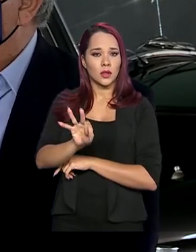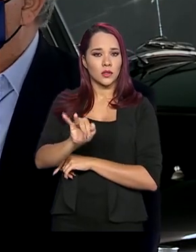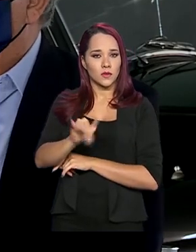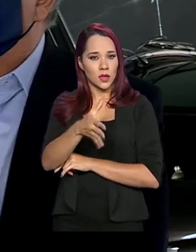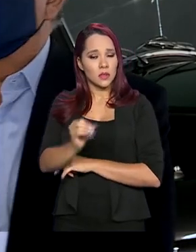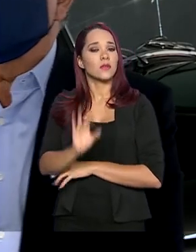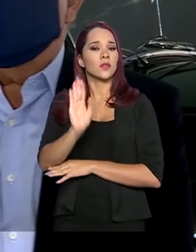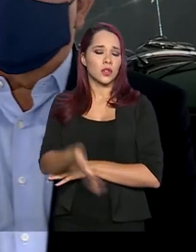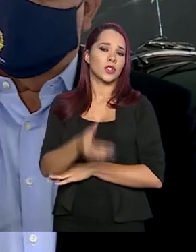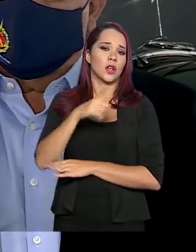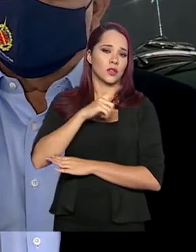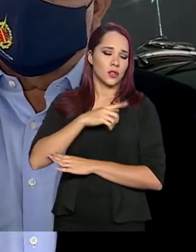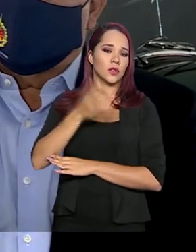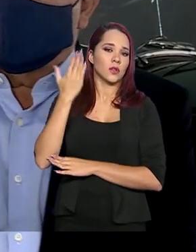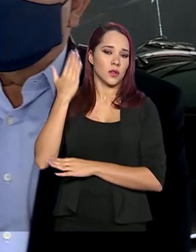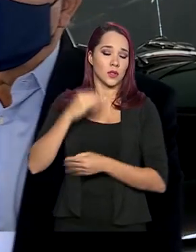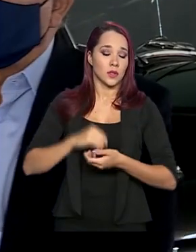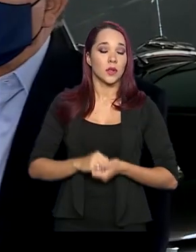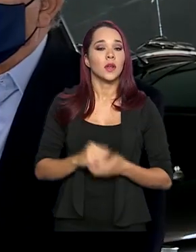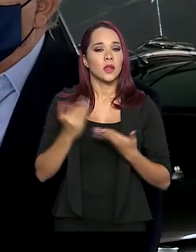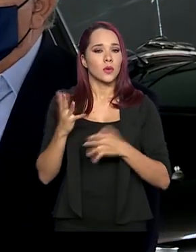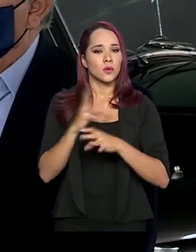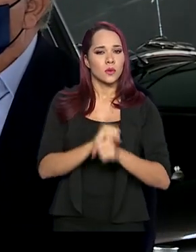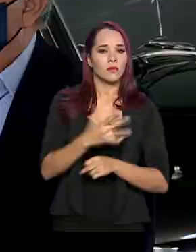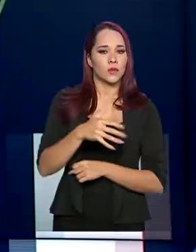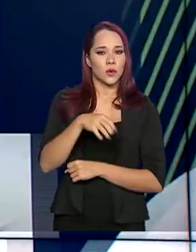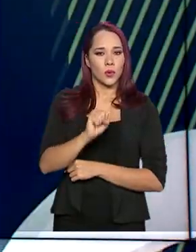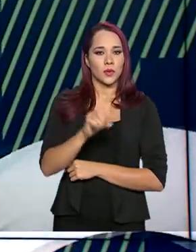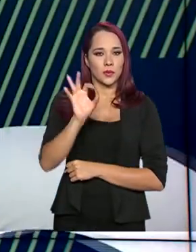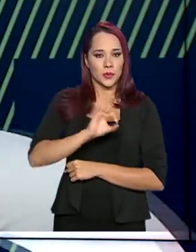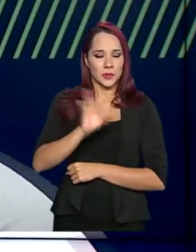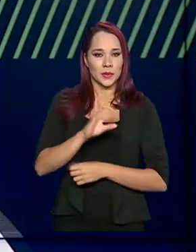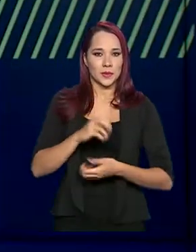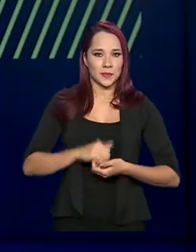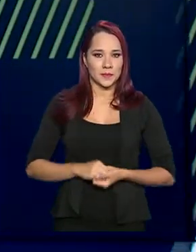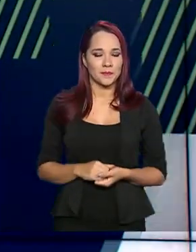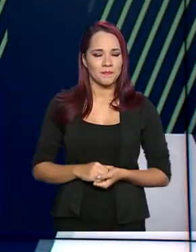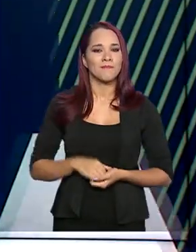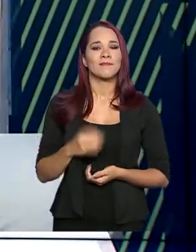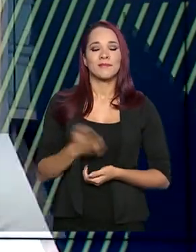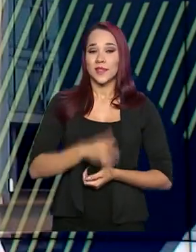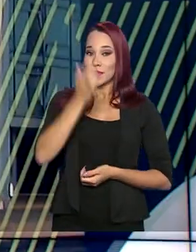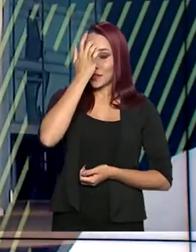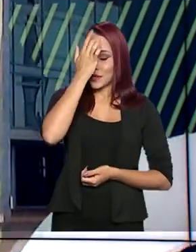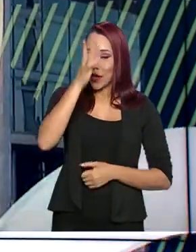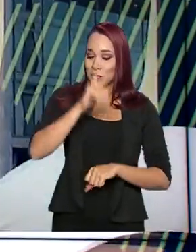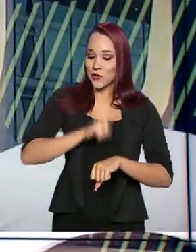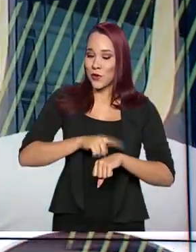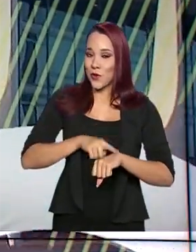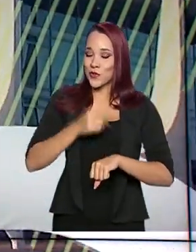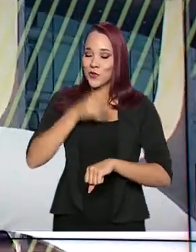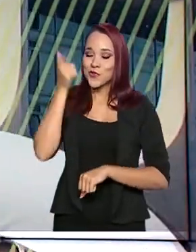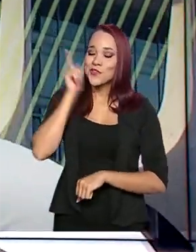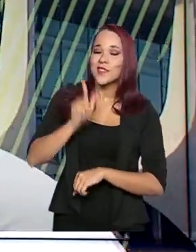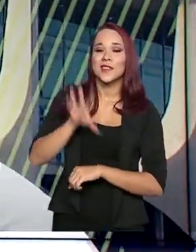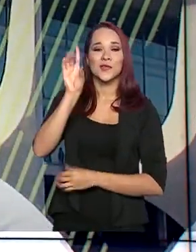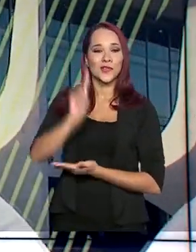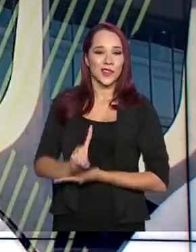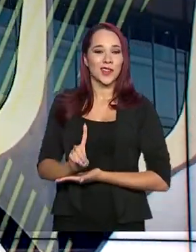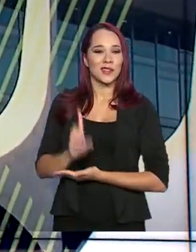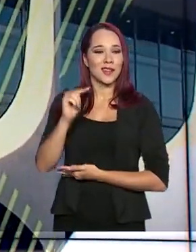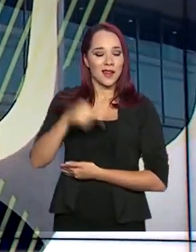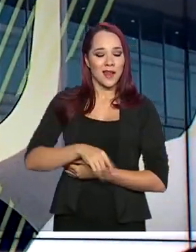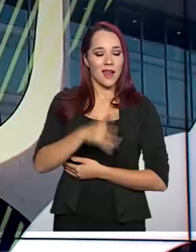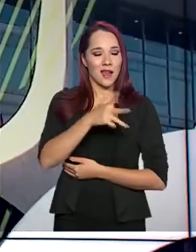existente. Então, a média é de 8%. Facilidade na hora de buscar os direitos. A